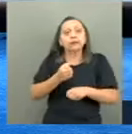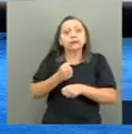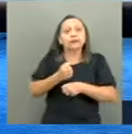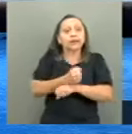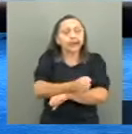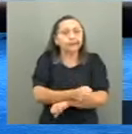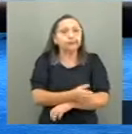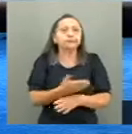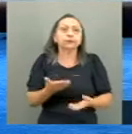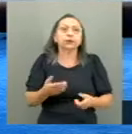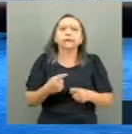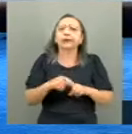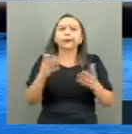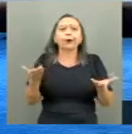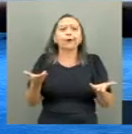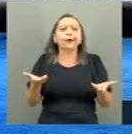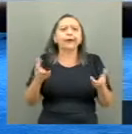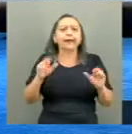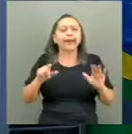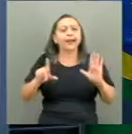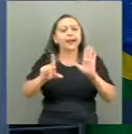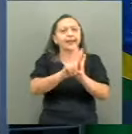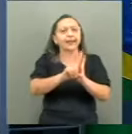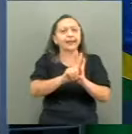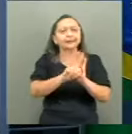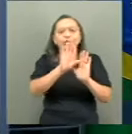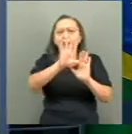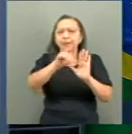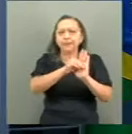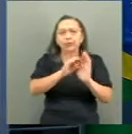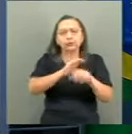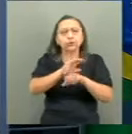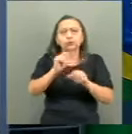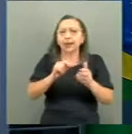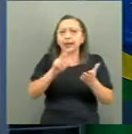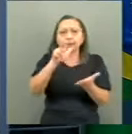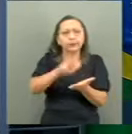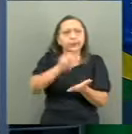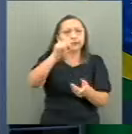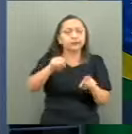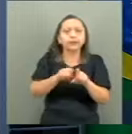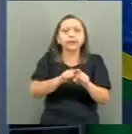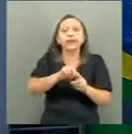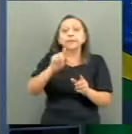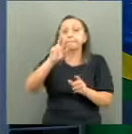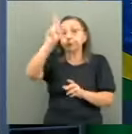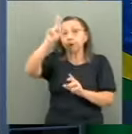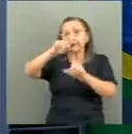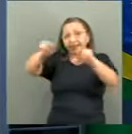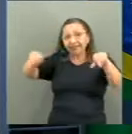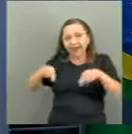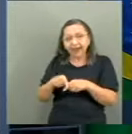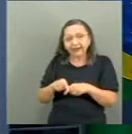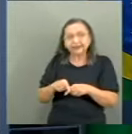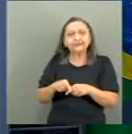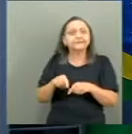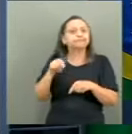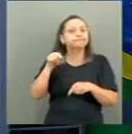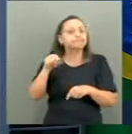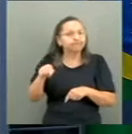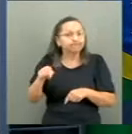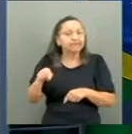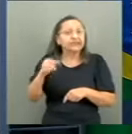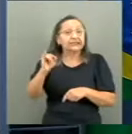que nem a questão. Hoje já é lei, né? Já está emenda constitucional, está regulamentado, em propriedades onde se